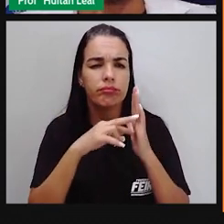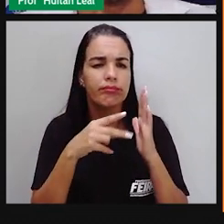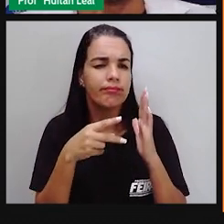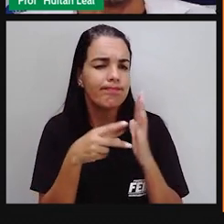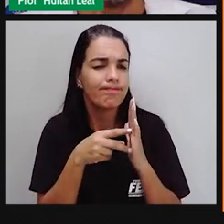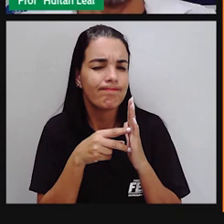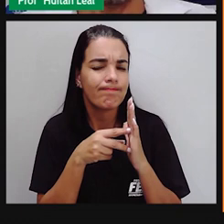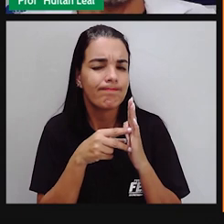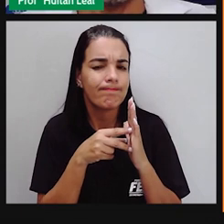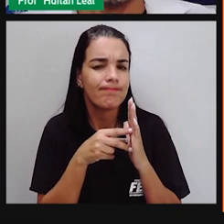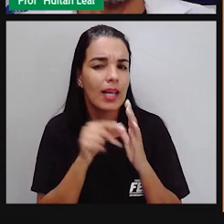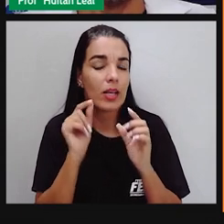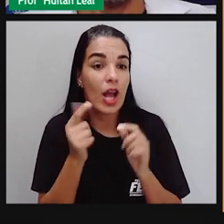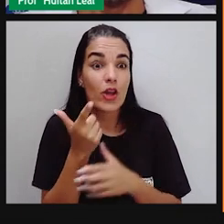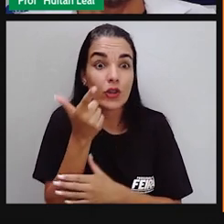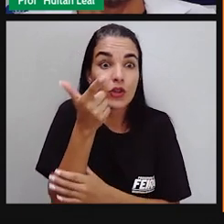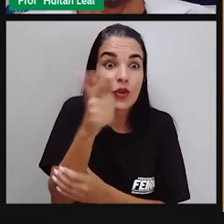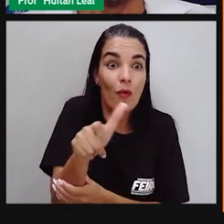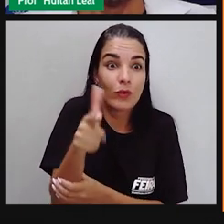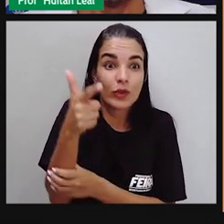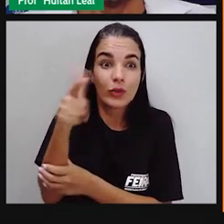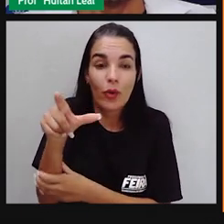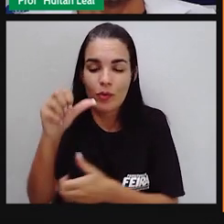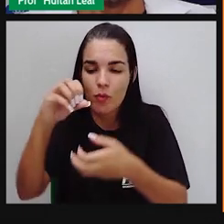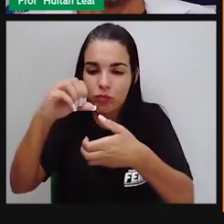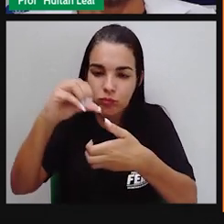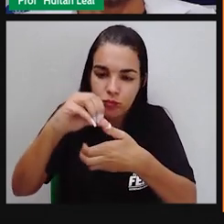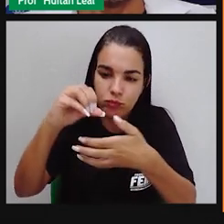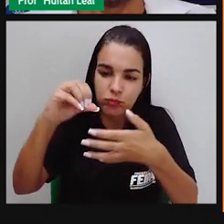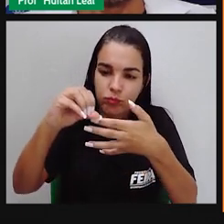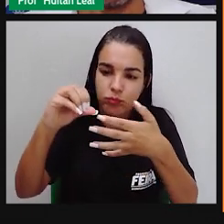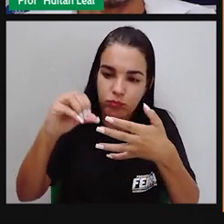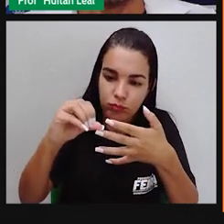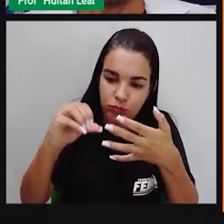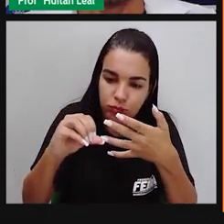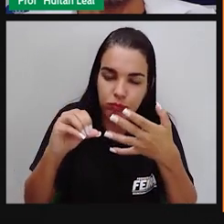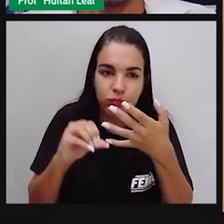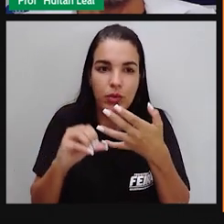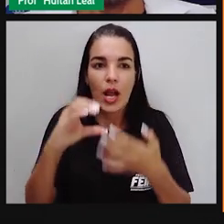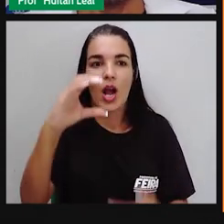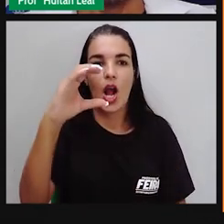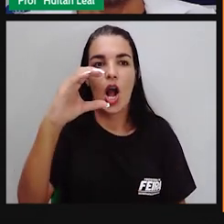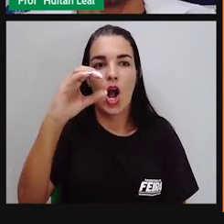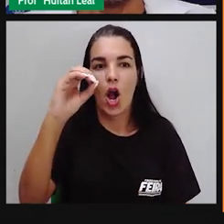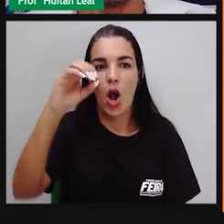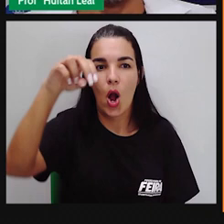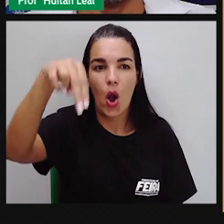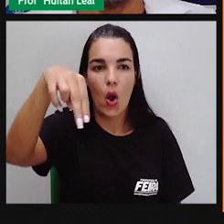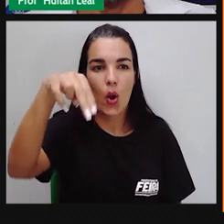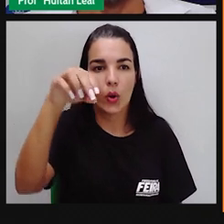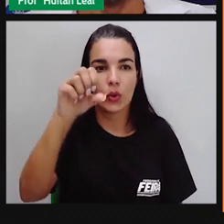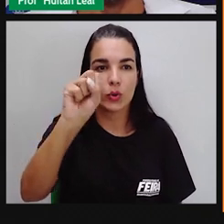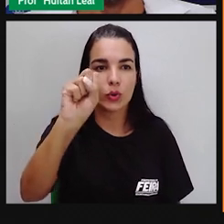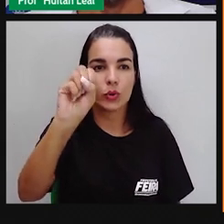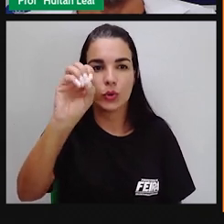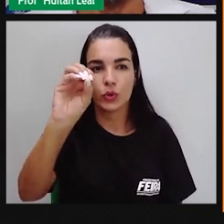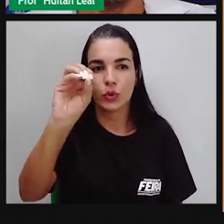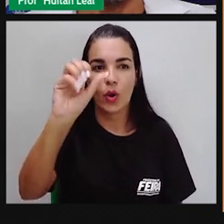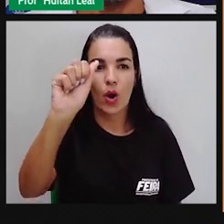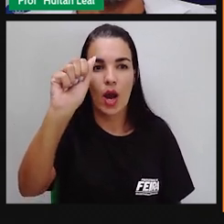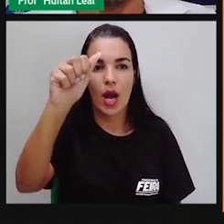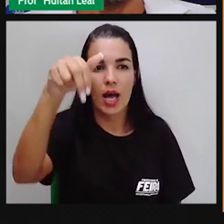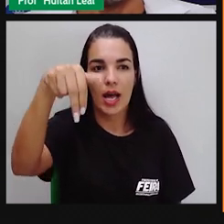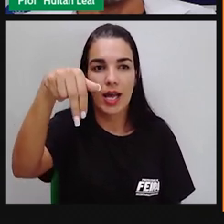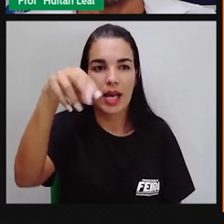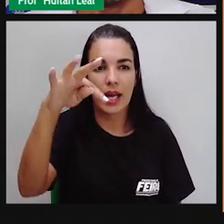O que é a aliteração é a repetição de fonemas consonantais com efeito sonoro e estilístico.